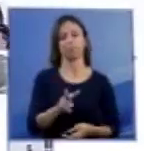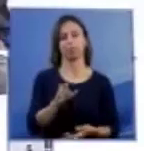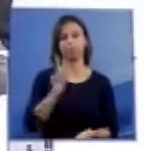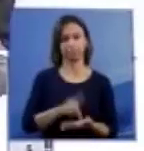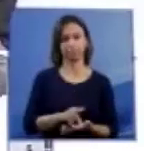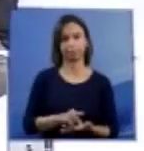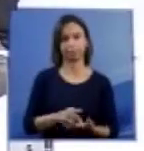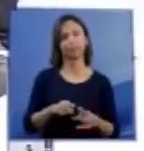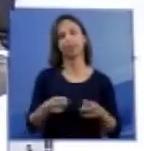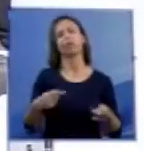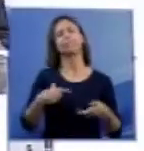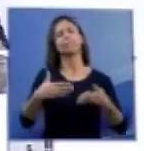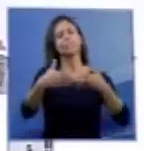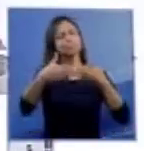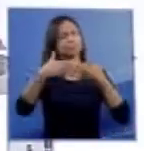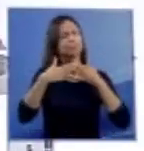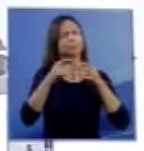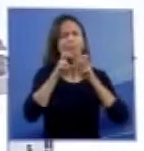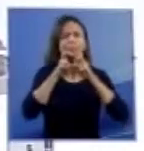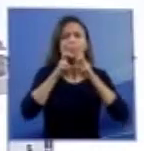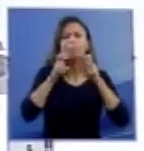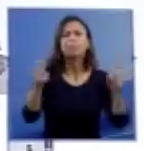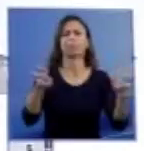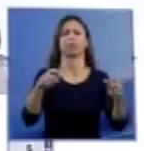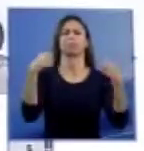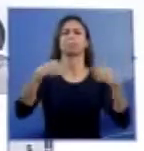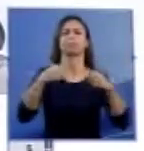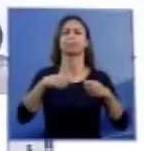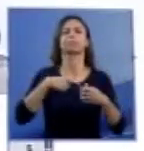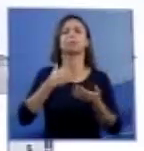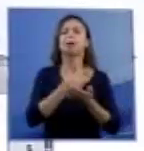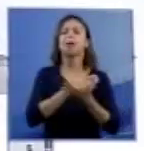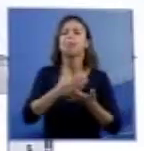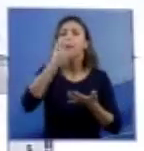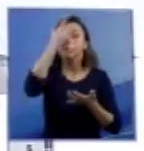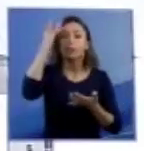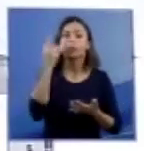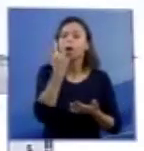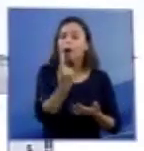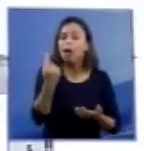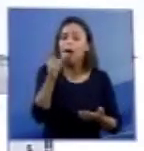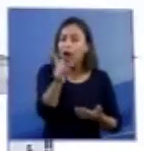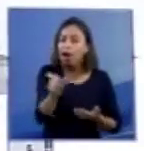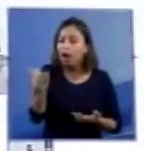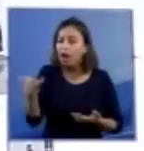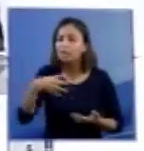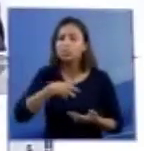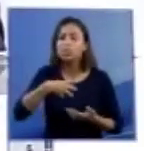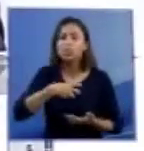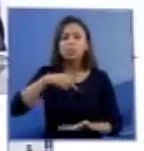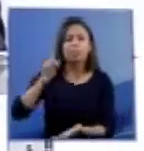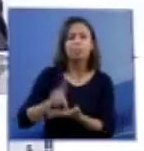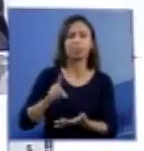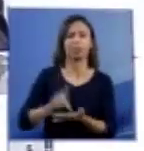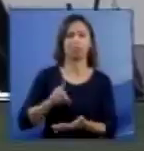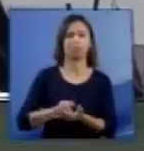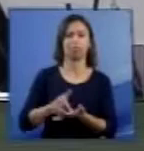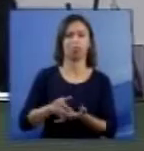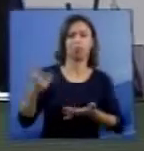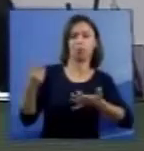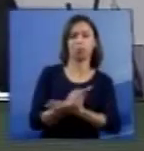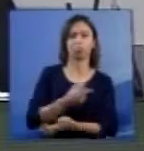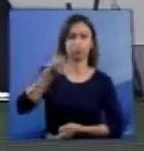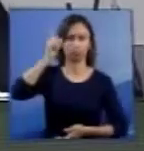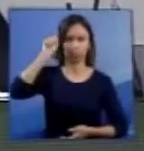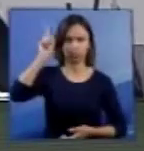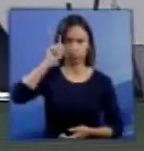Apelamos para o despertar do princípio da realidade de cada cidadão e cidadã. Sabemos que